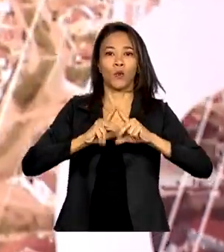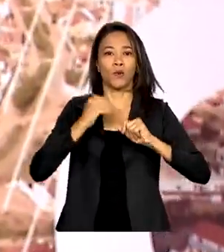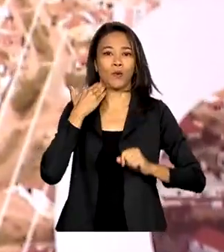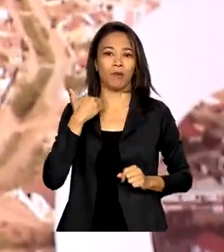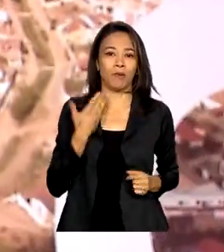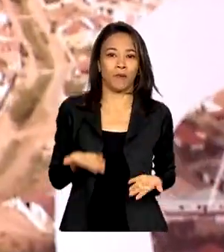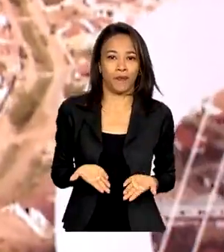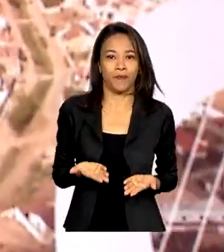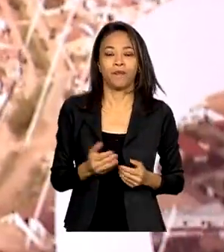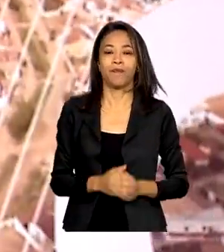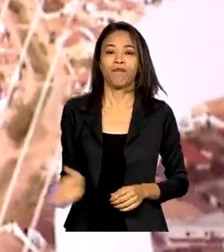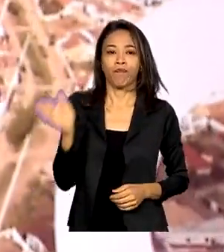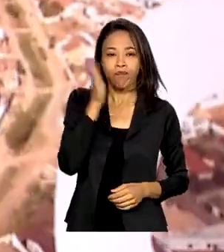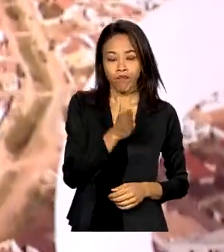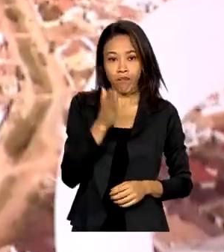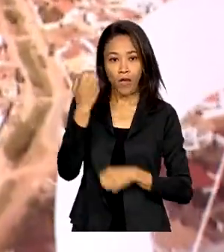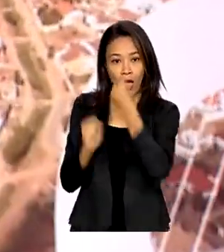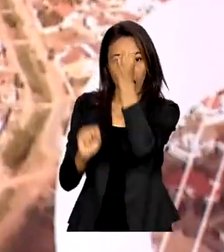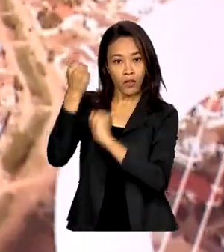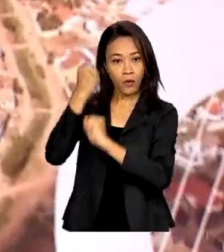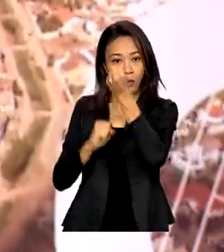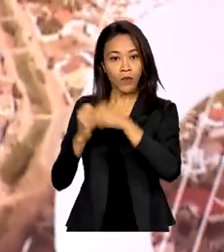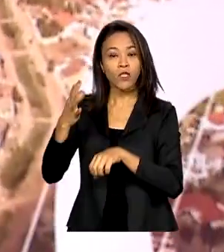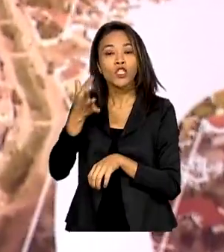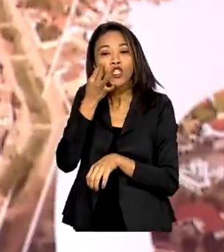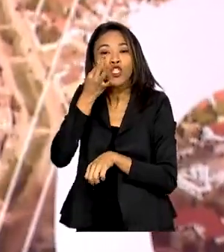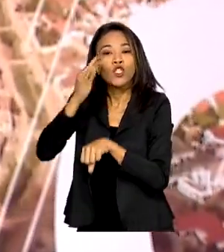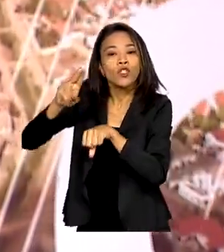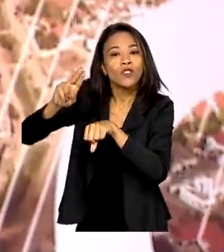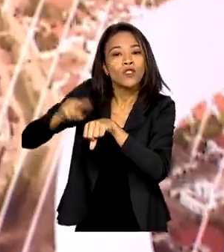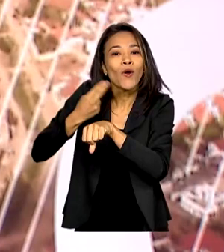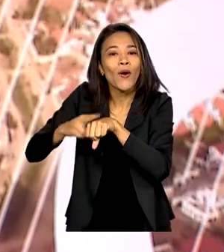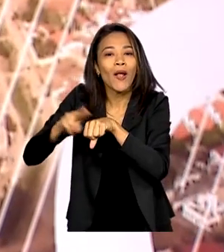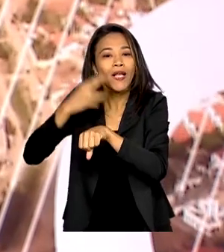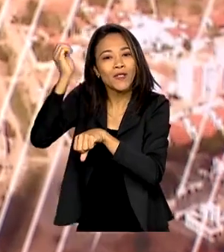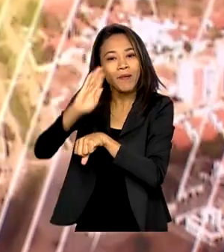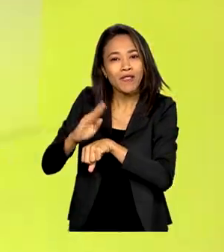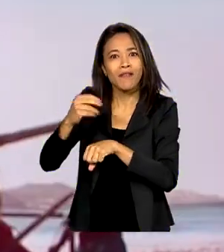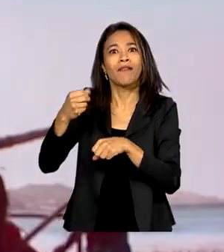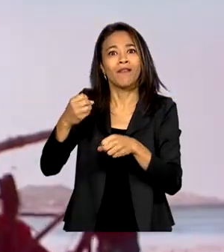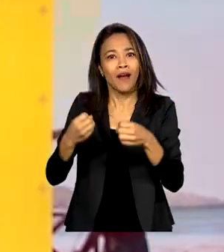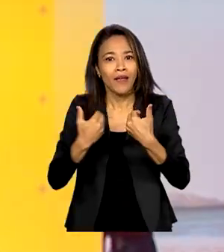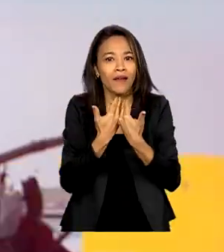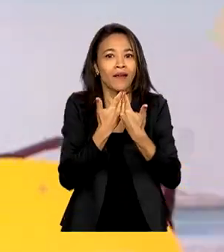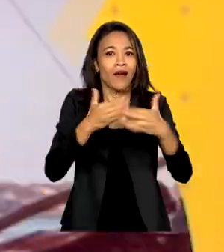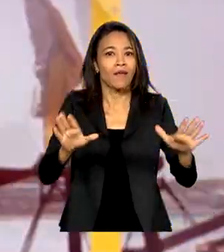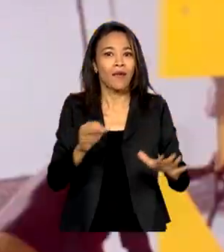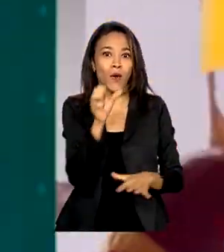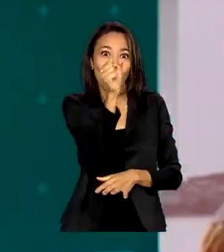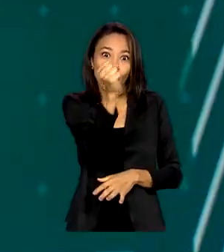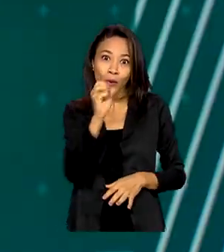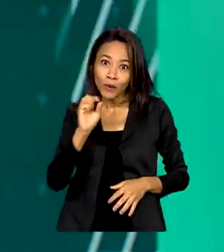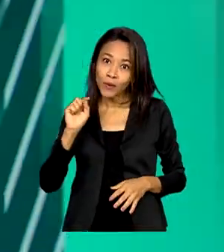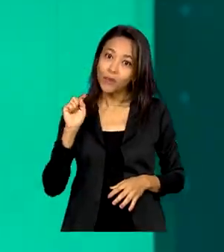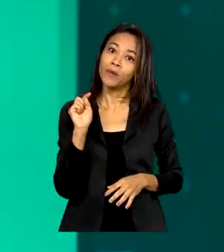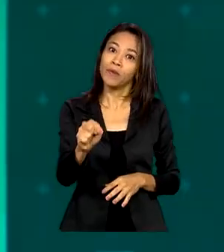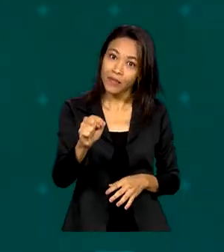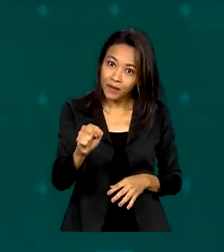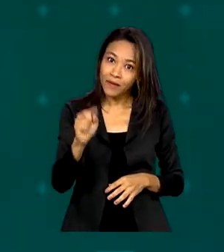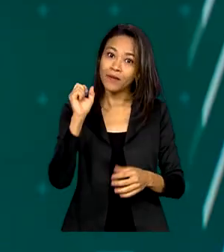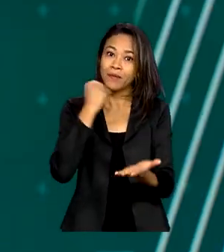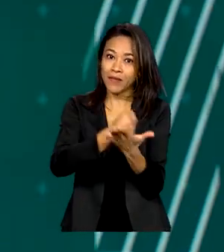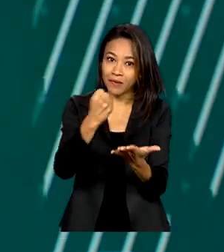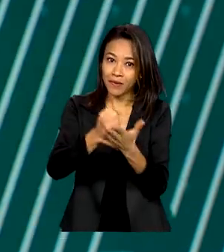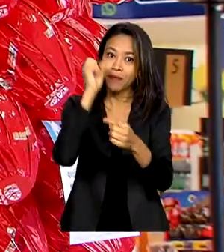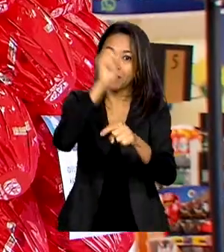A indústria de chocolates no Brasil deve criar quase 8 mil postos de trabalho temporário com a chegada das festividades